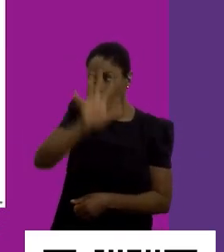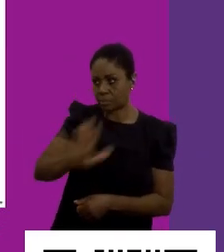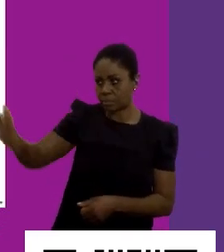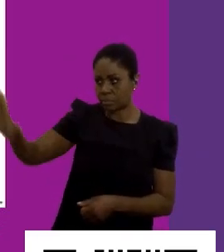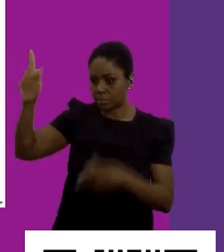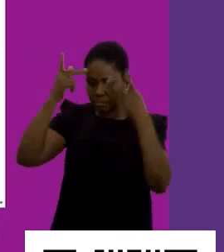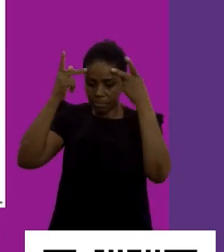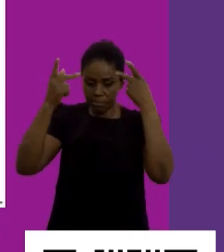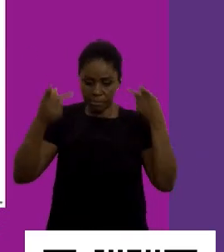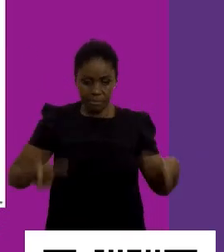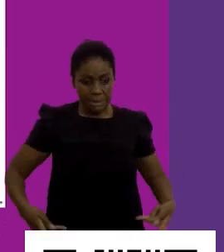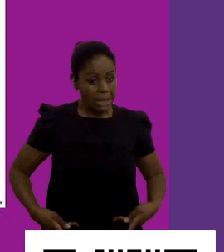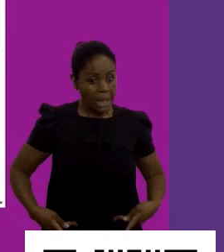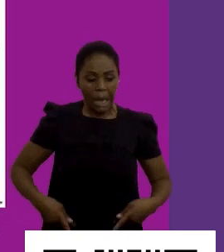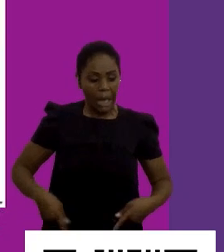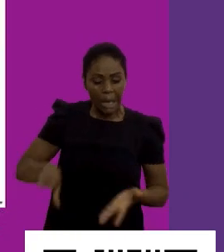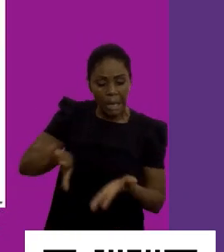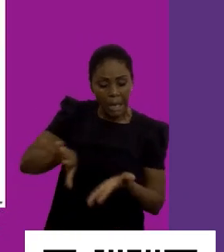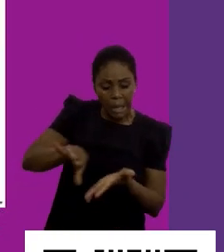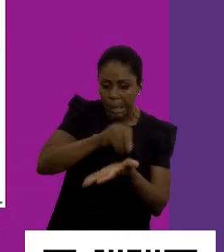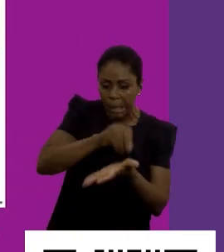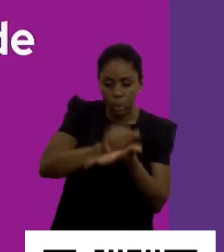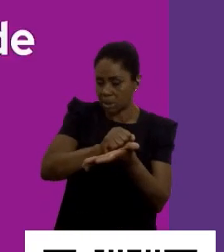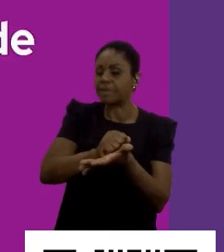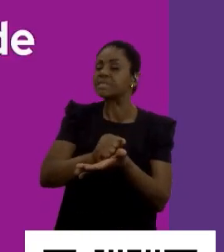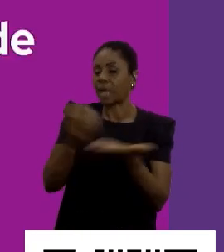comportamental para quem, por acaso, não fez, poder fazer.